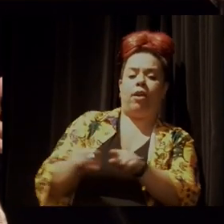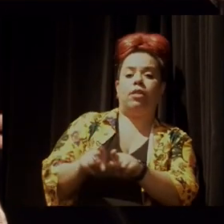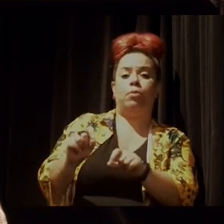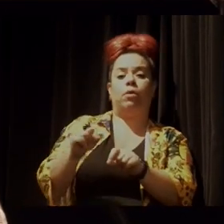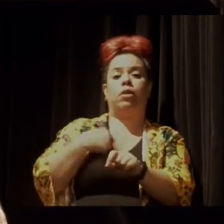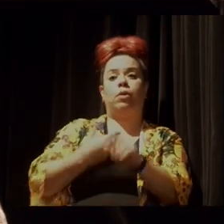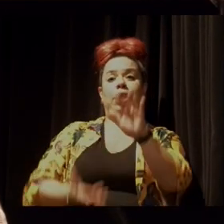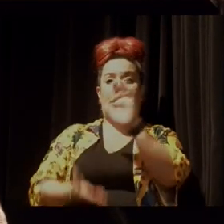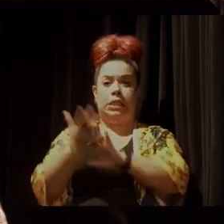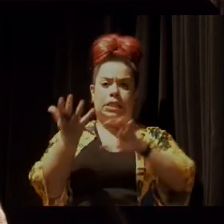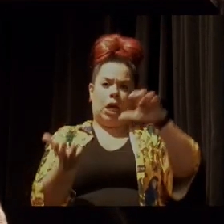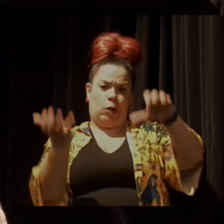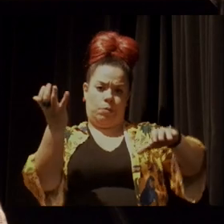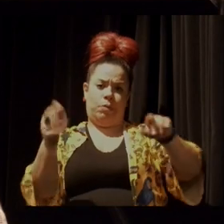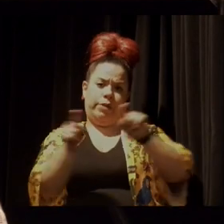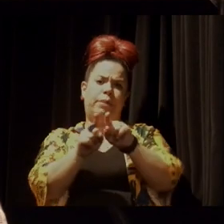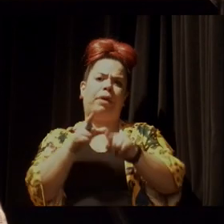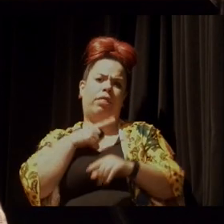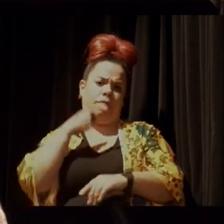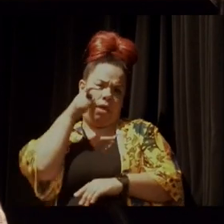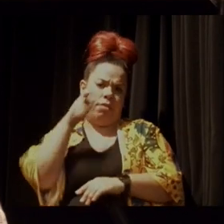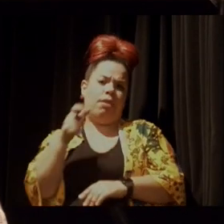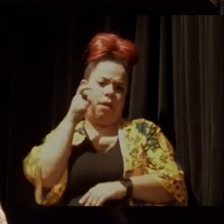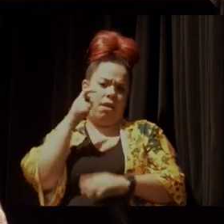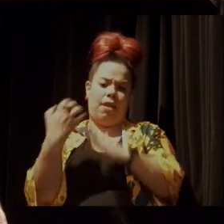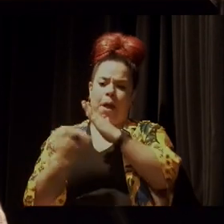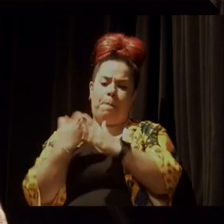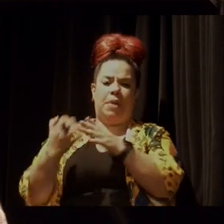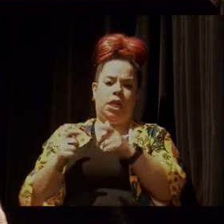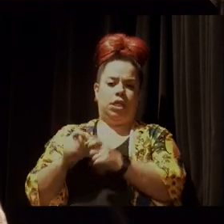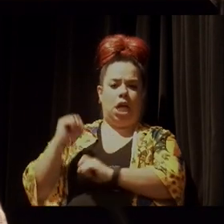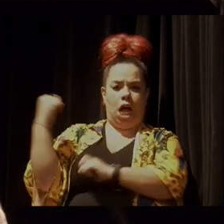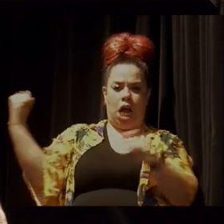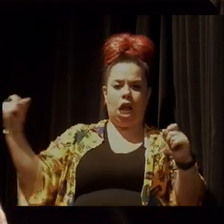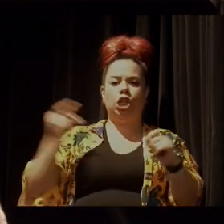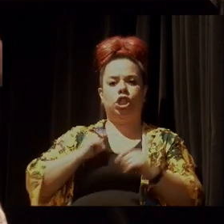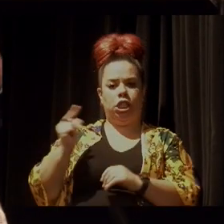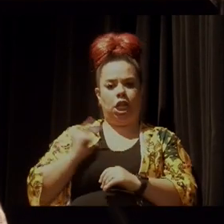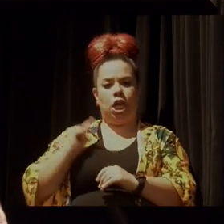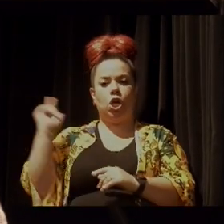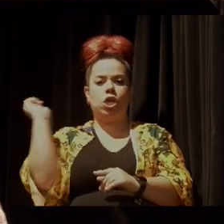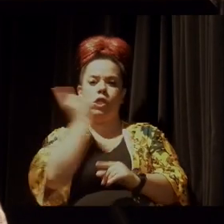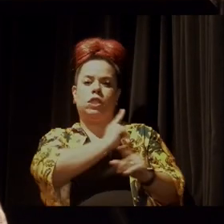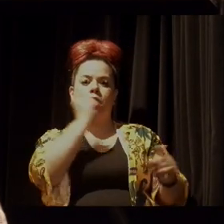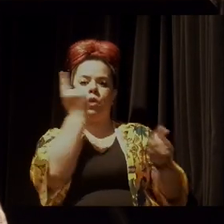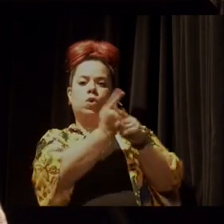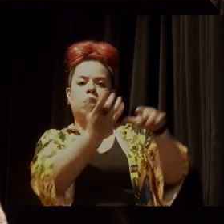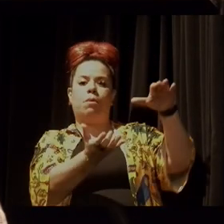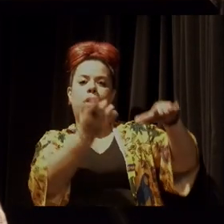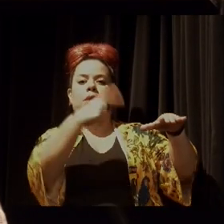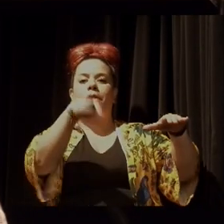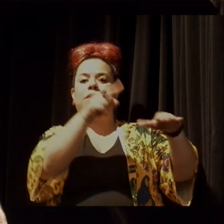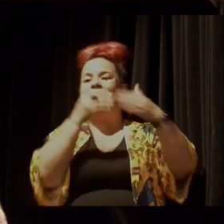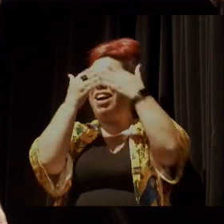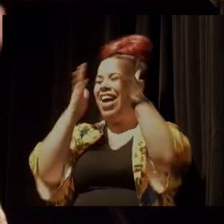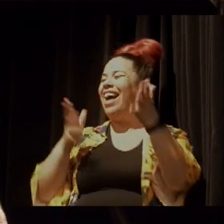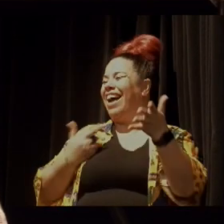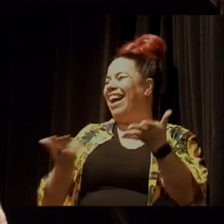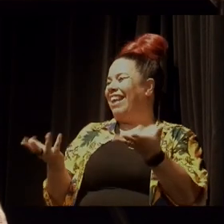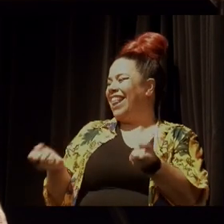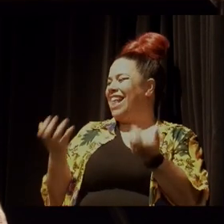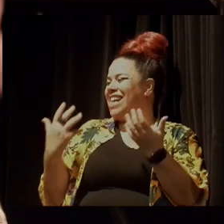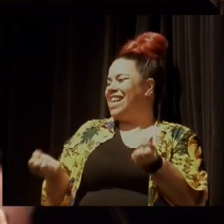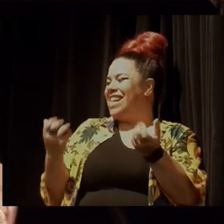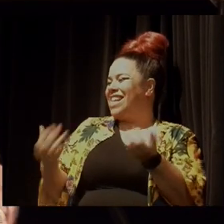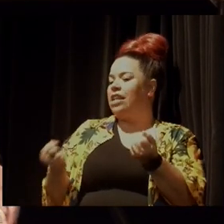têm os interesses, logicamente, das grandes corporações, e encontram o parlamento muito aberto,